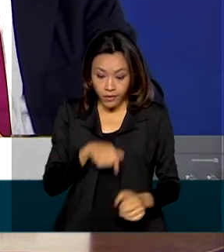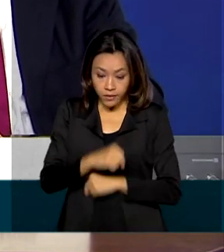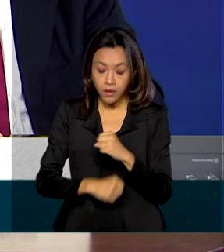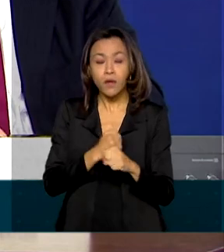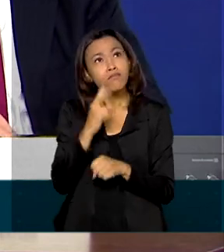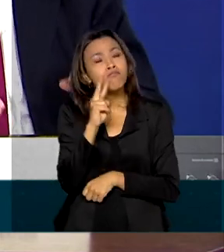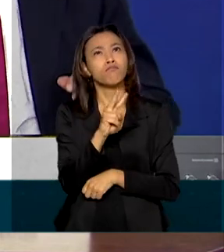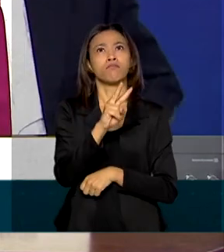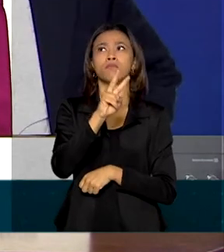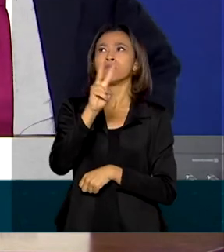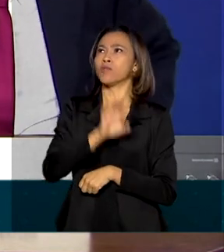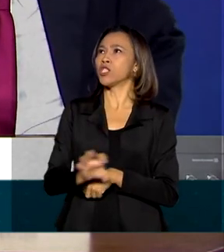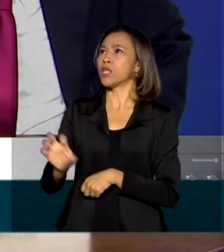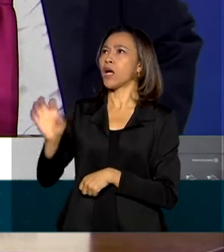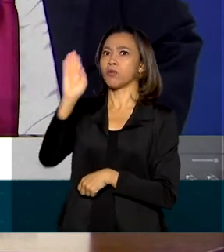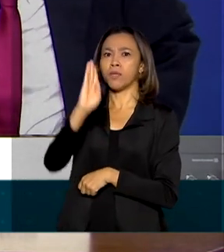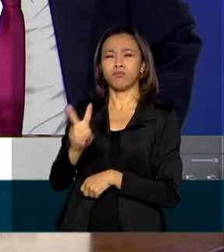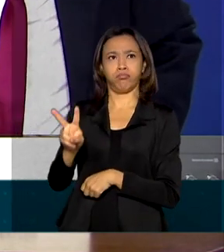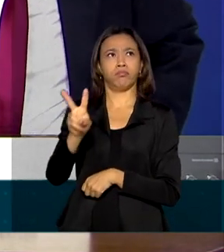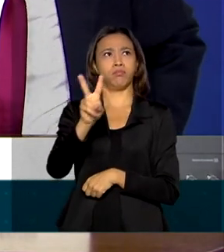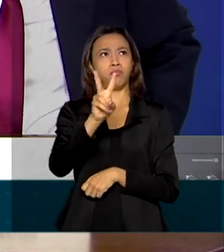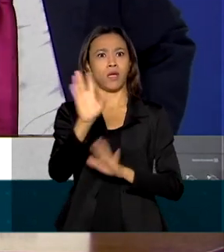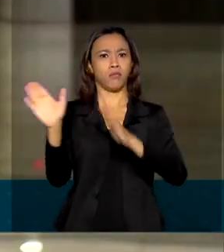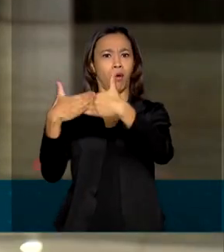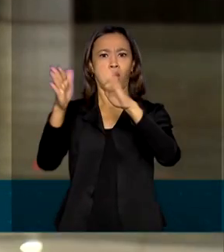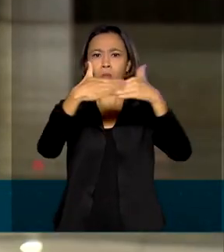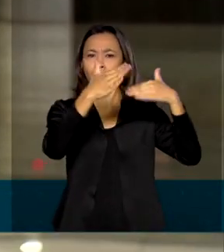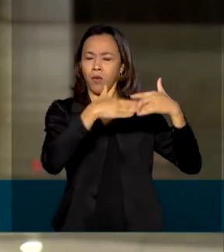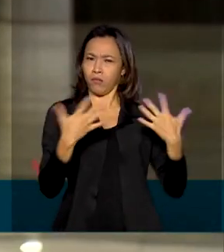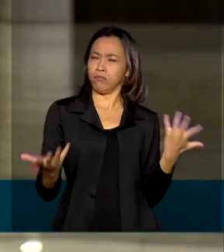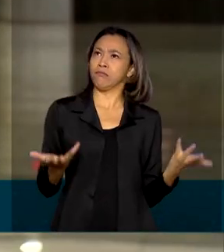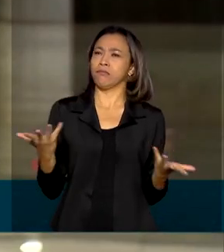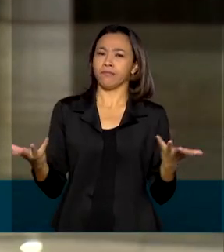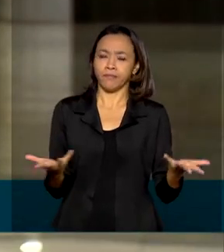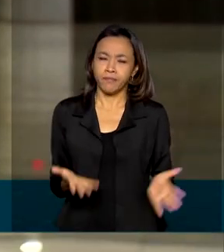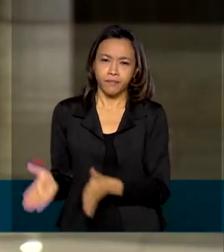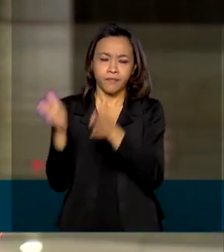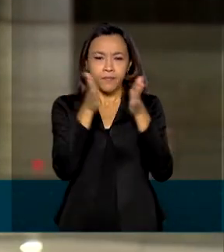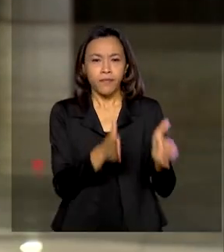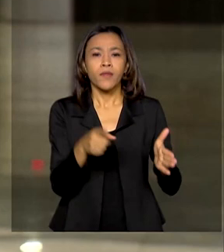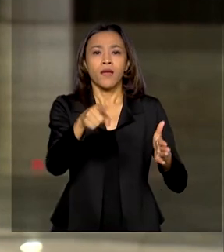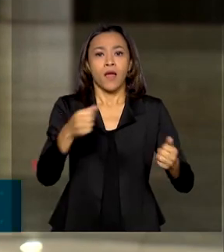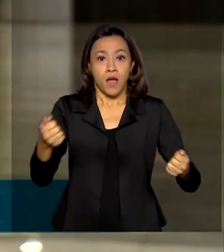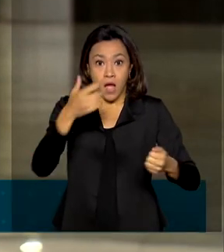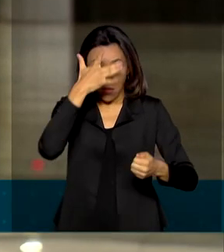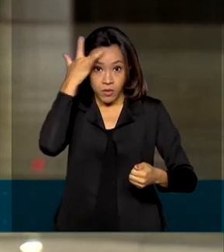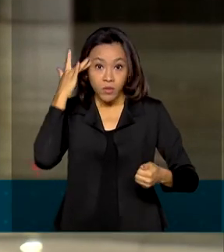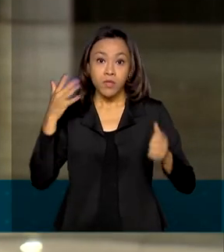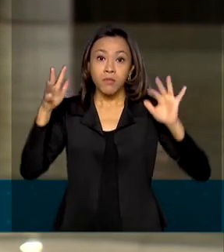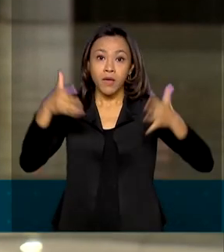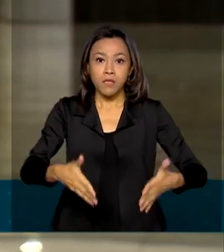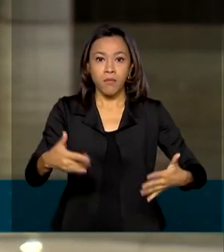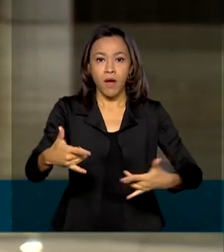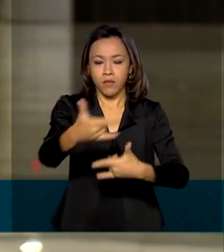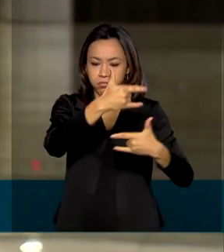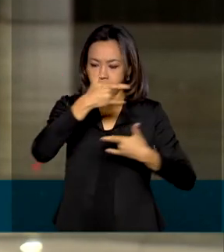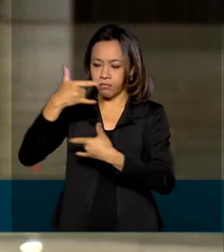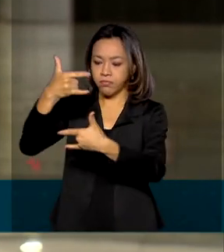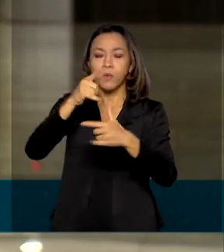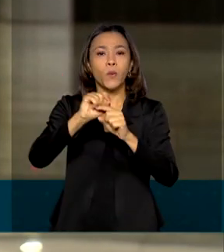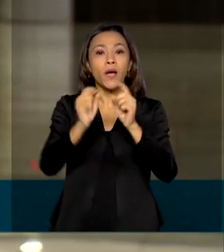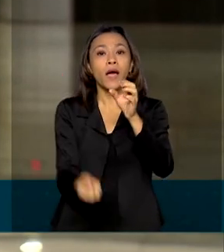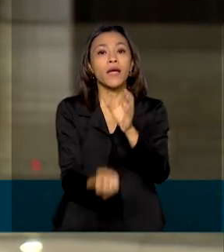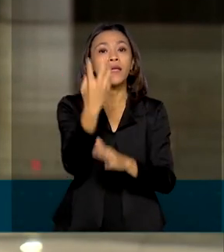novas medidas seriamente recitivas. Os participantes da reunião virtual também destacaram a criação do PRONAMP,